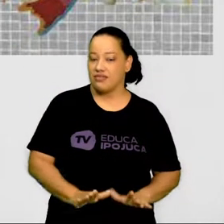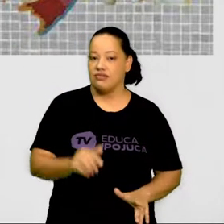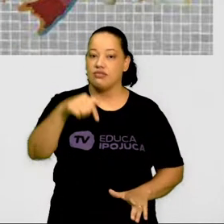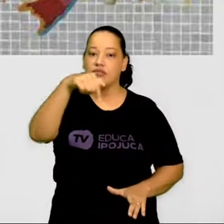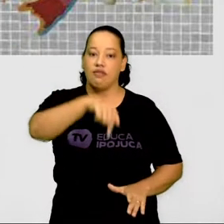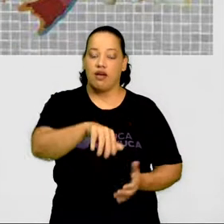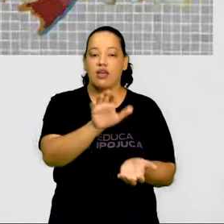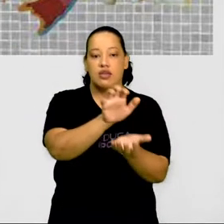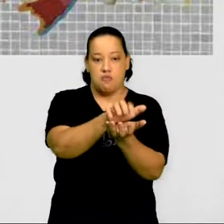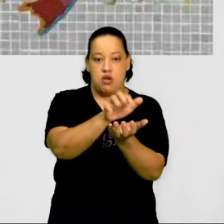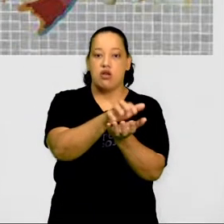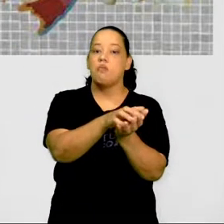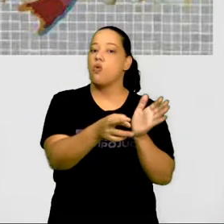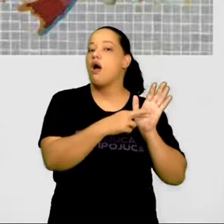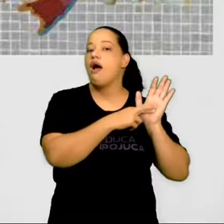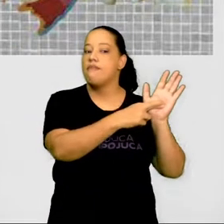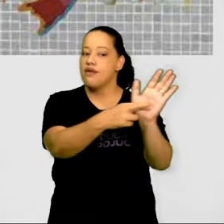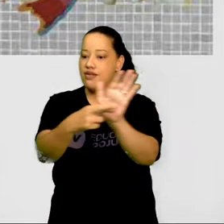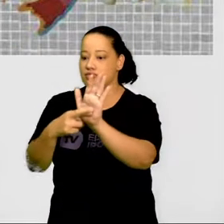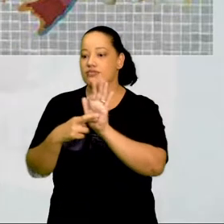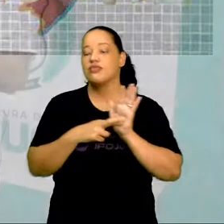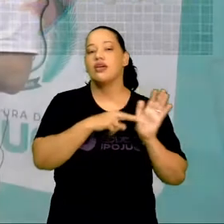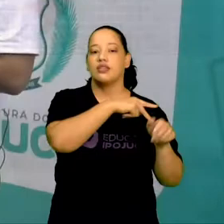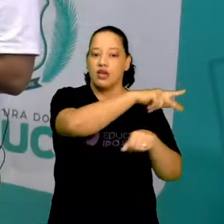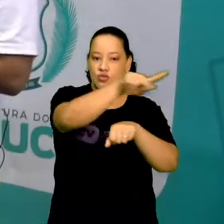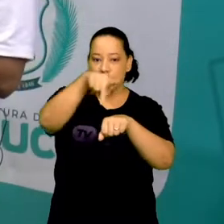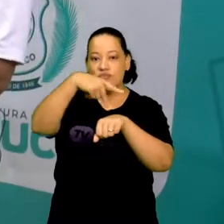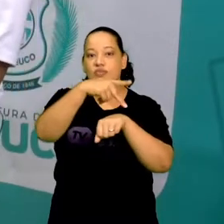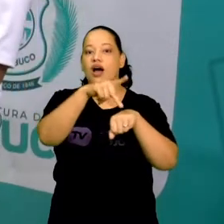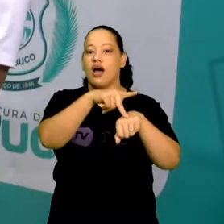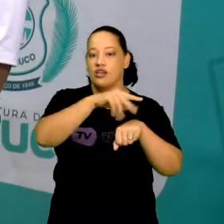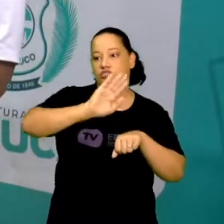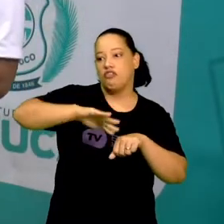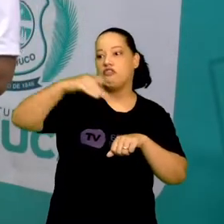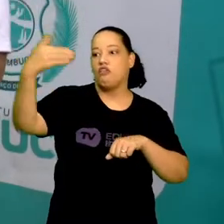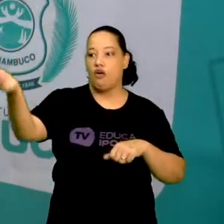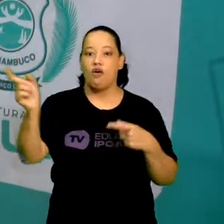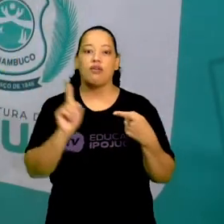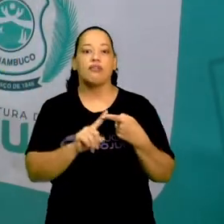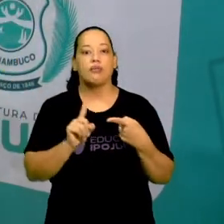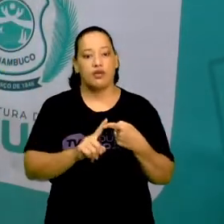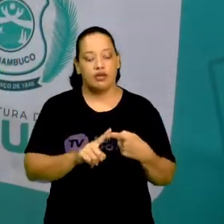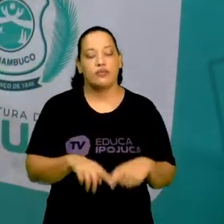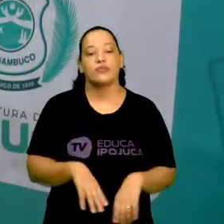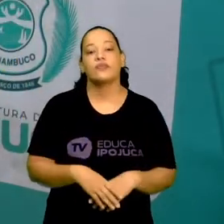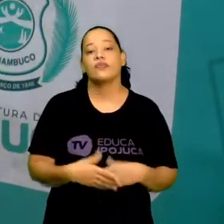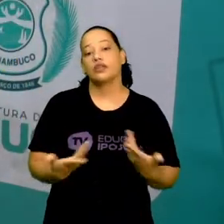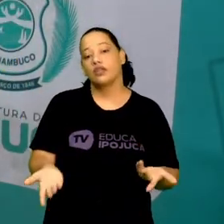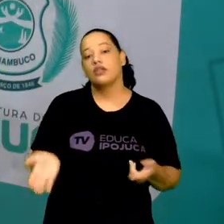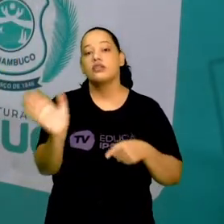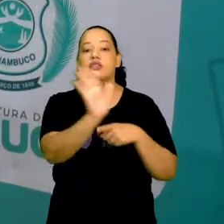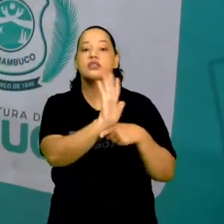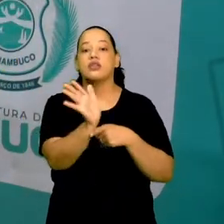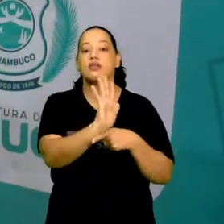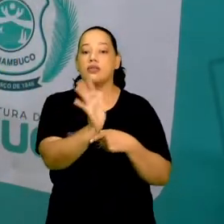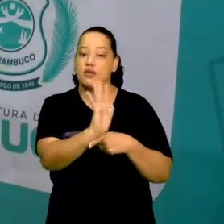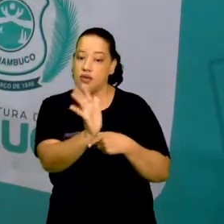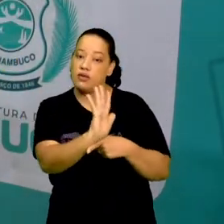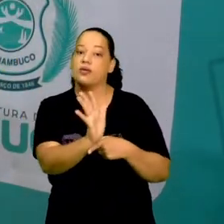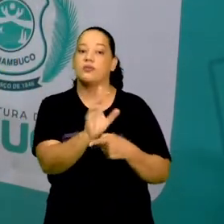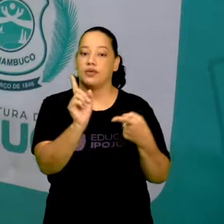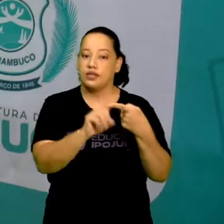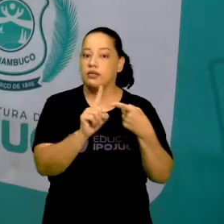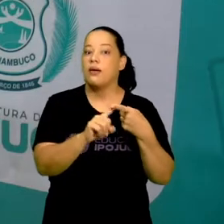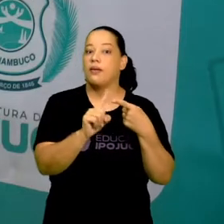bastante em todo o país e fora do nosso país. E também a visualização do cinema, porque o cinema